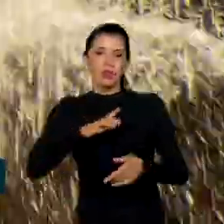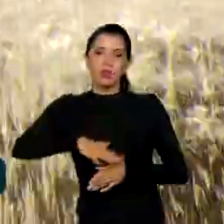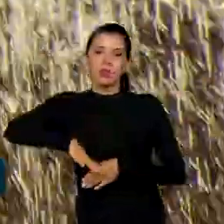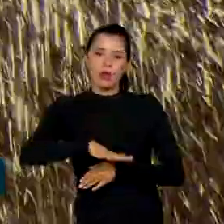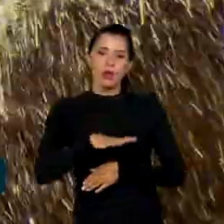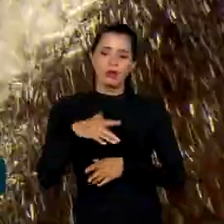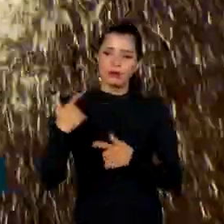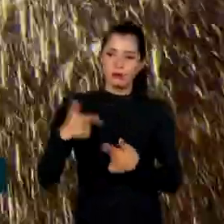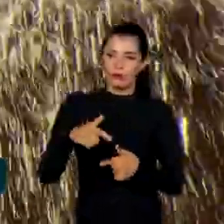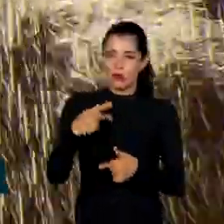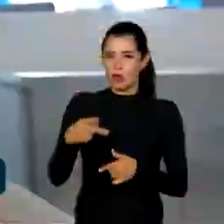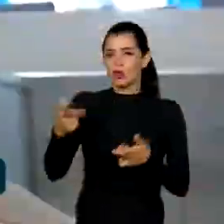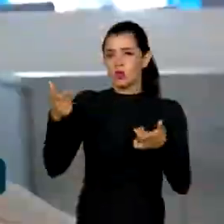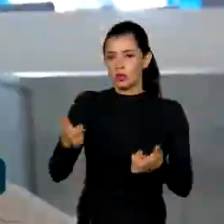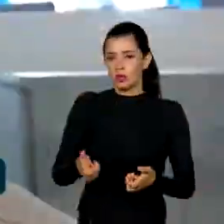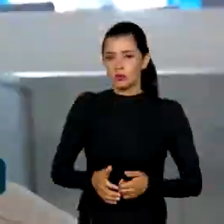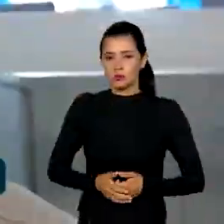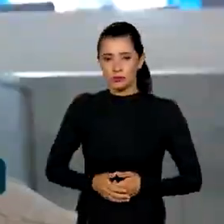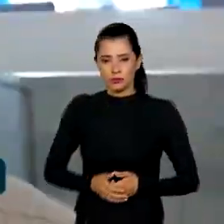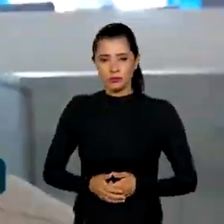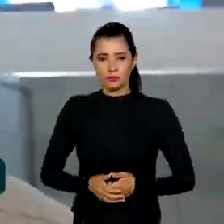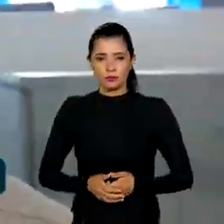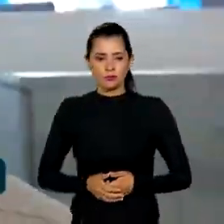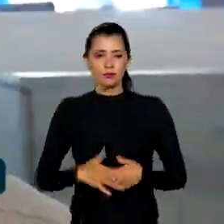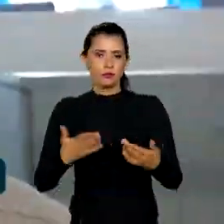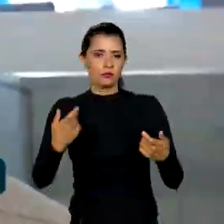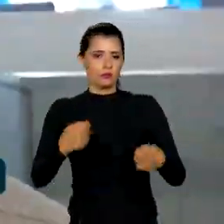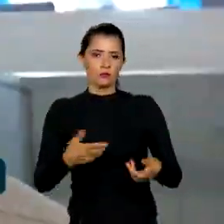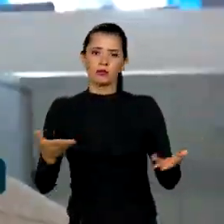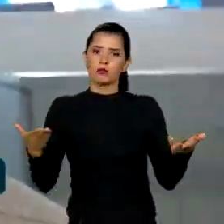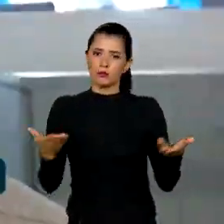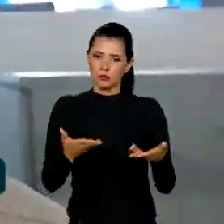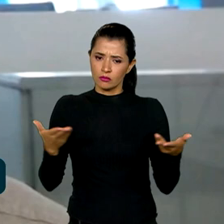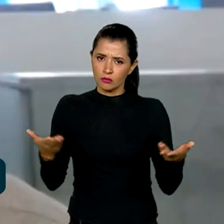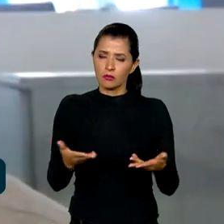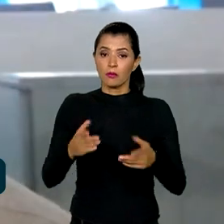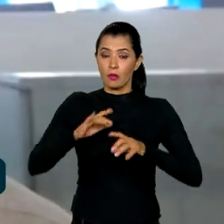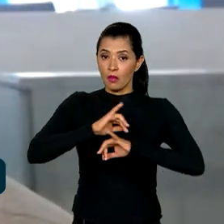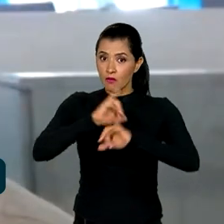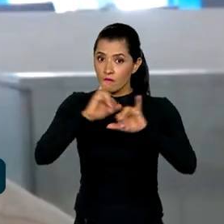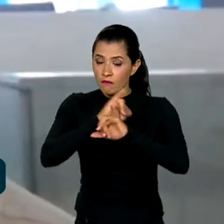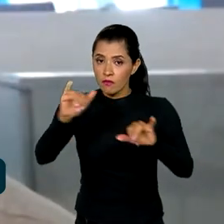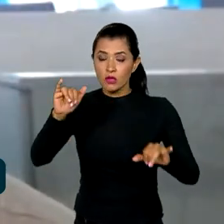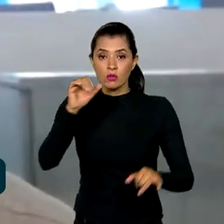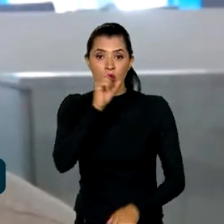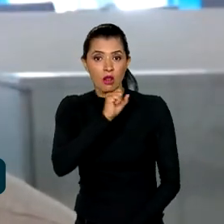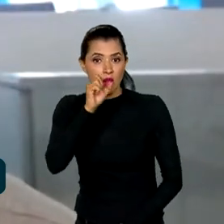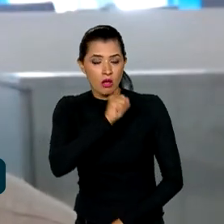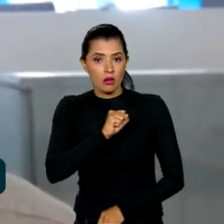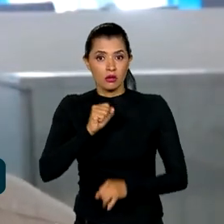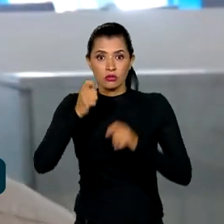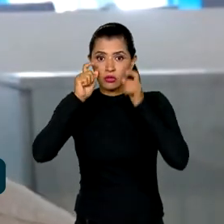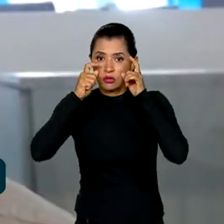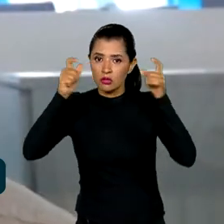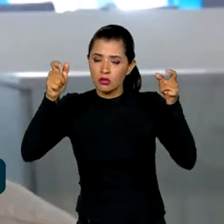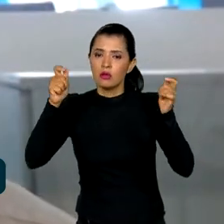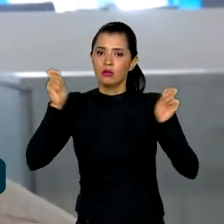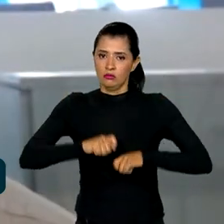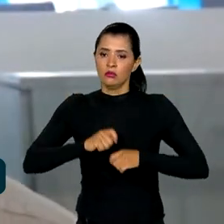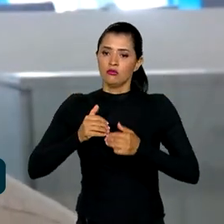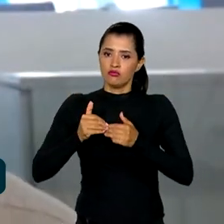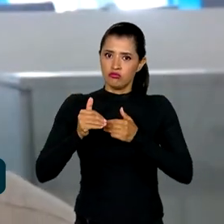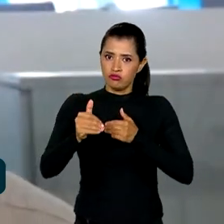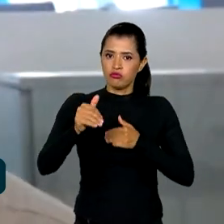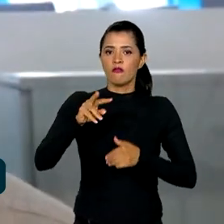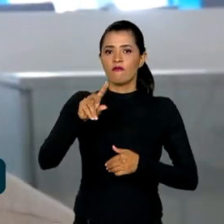área de atuação do fenômeno. 18 até hoje, com a vista laranja. Então, como ele se foi prolongado, ou seja, a condição vai se